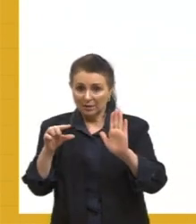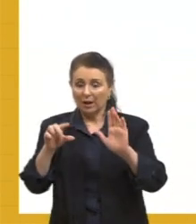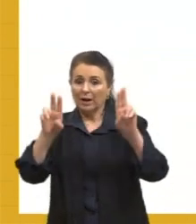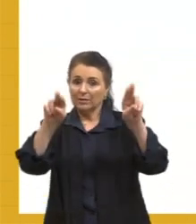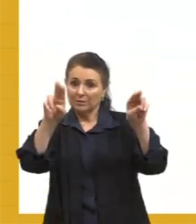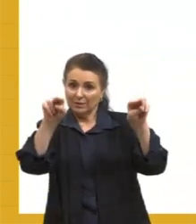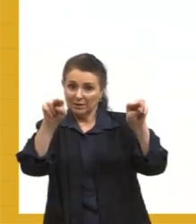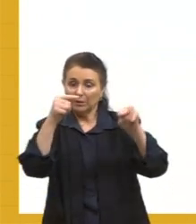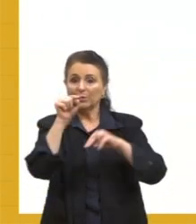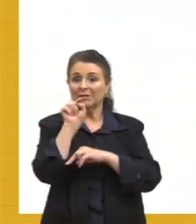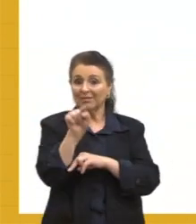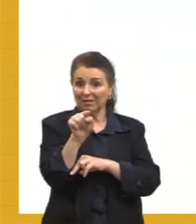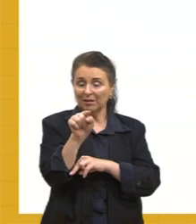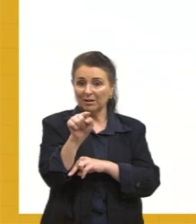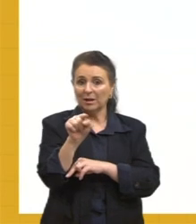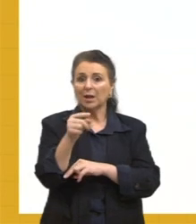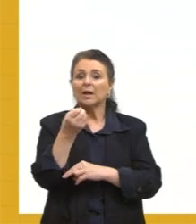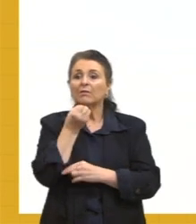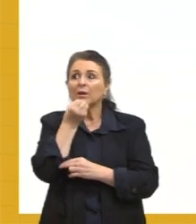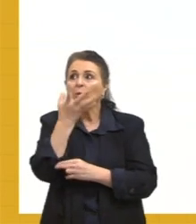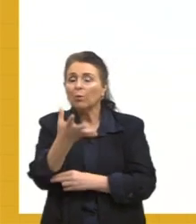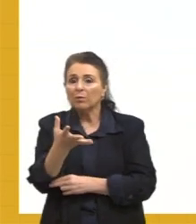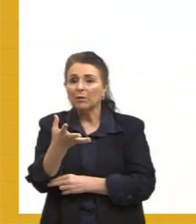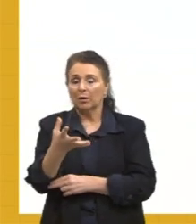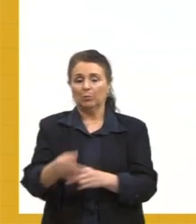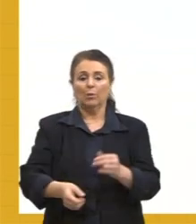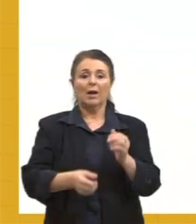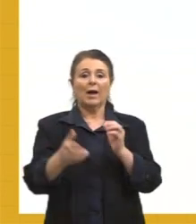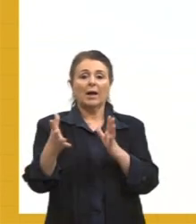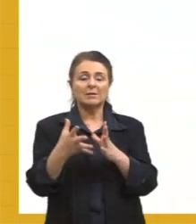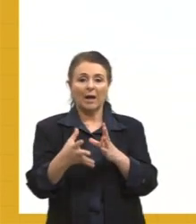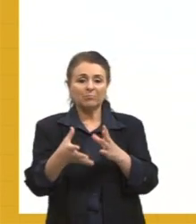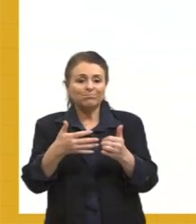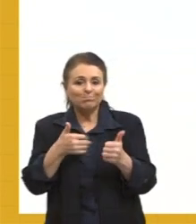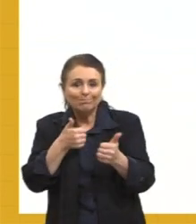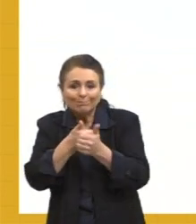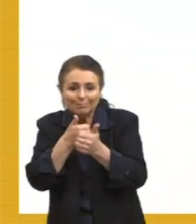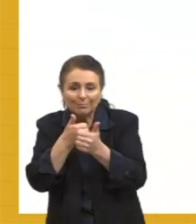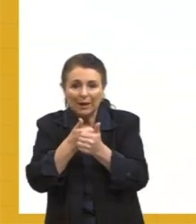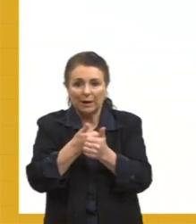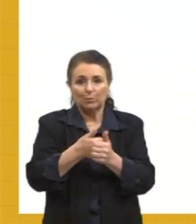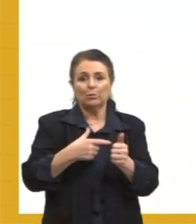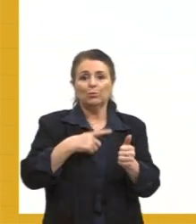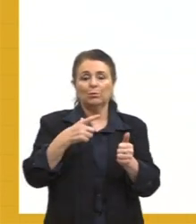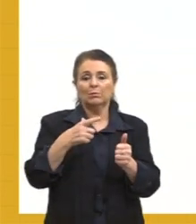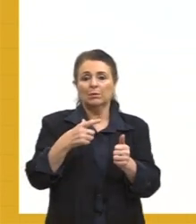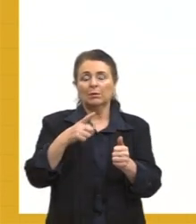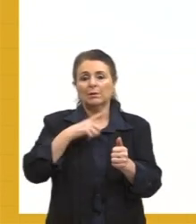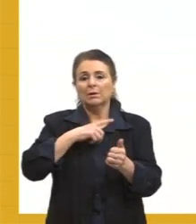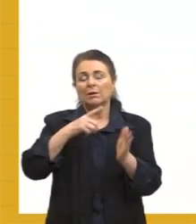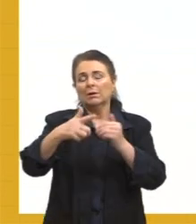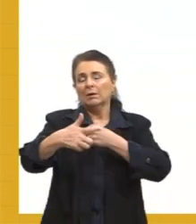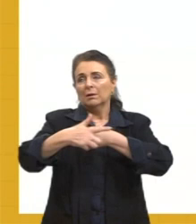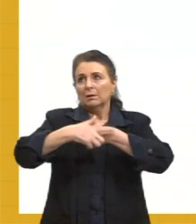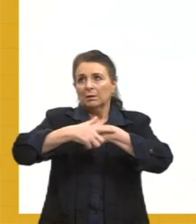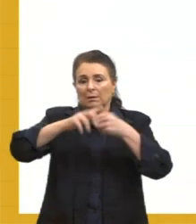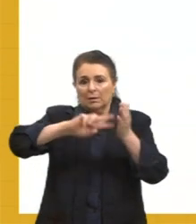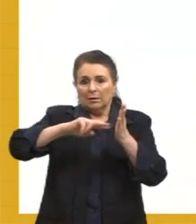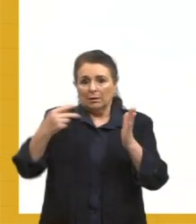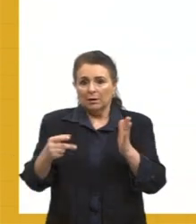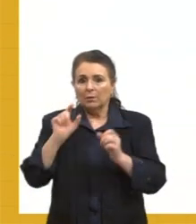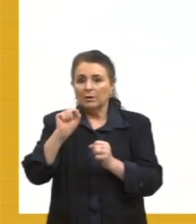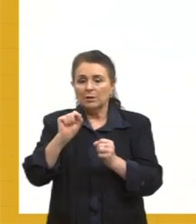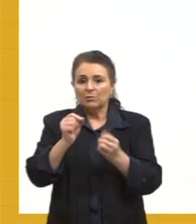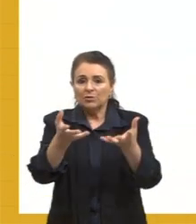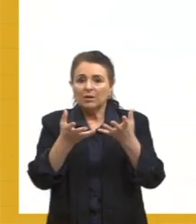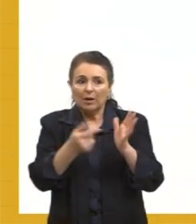Cartas Chilenas, ele vai contando essa cumplicidade do leitor em se distanciar do papel de autor e assumir o papel de tradutor. Então, o que a gente